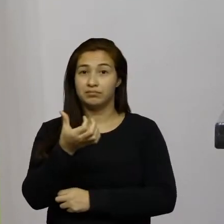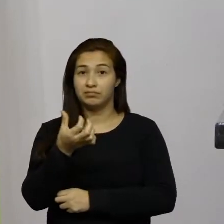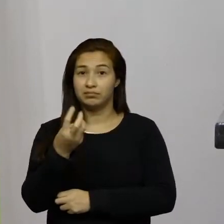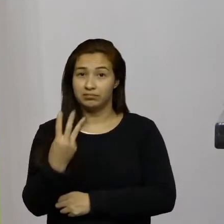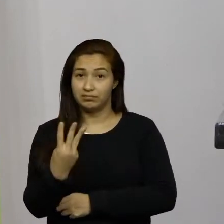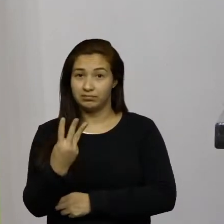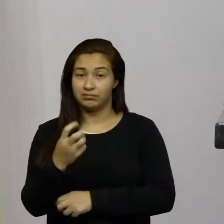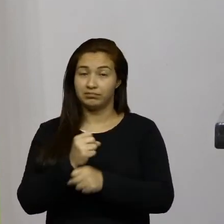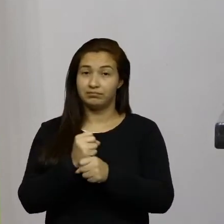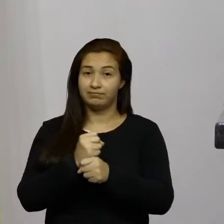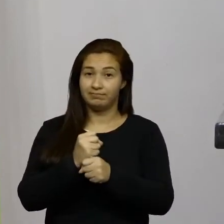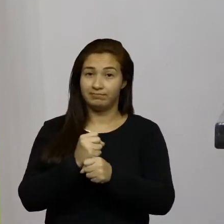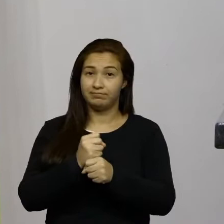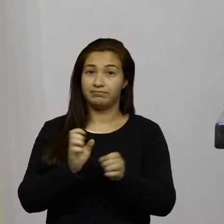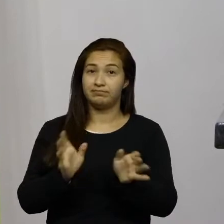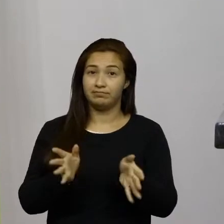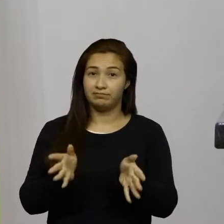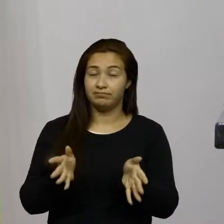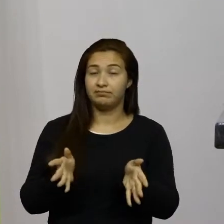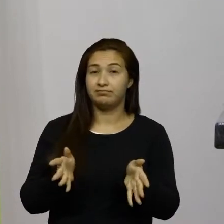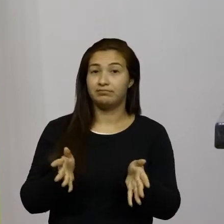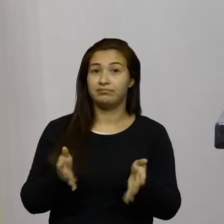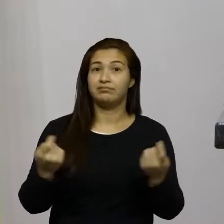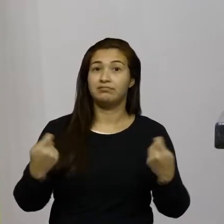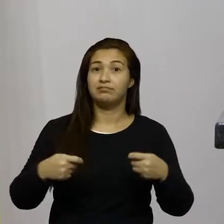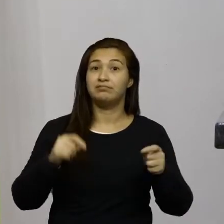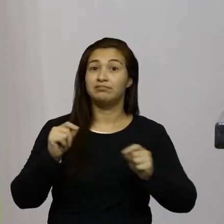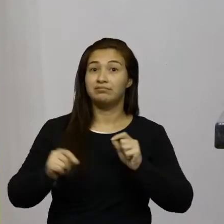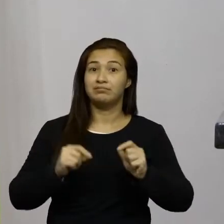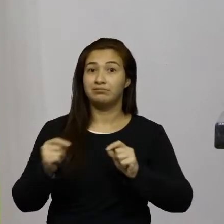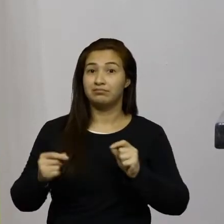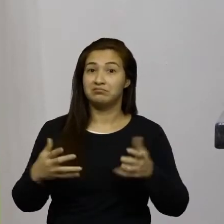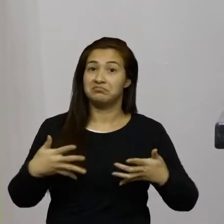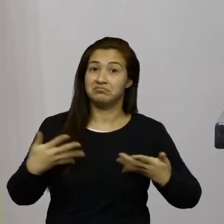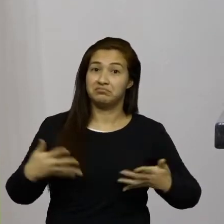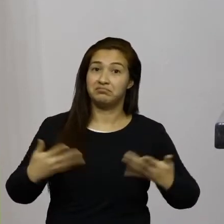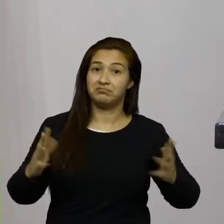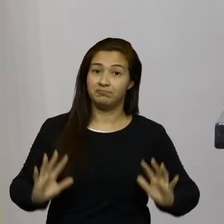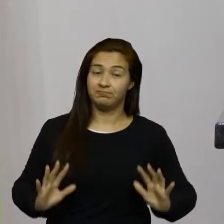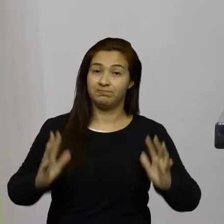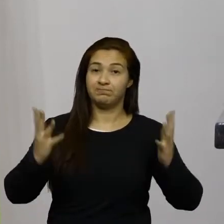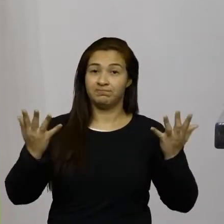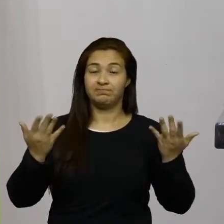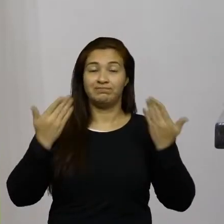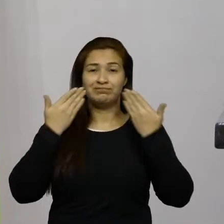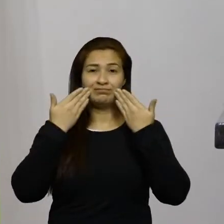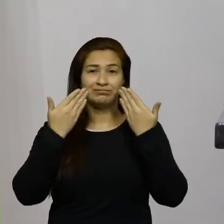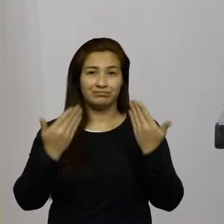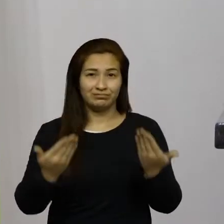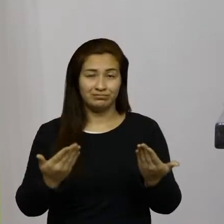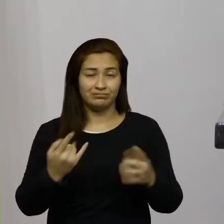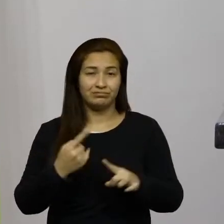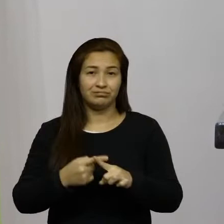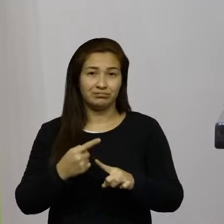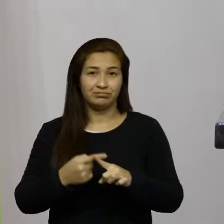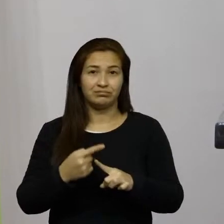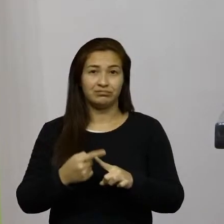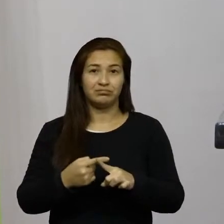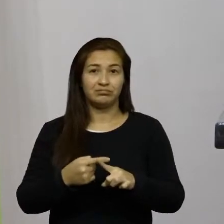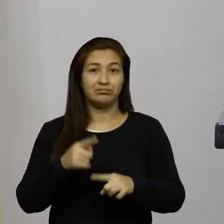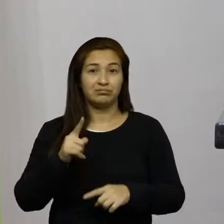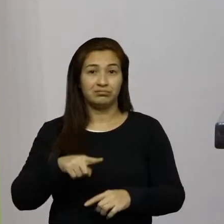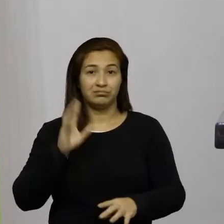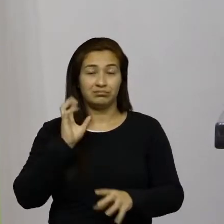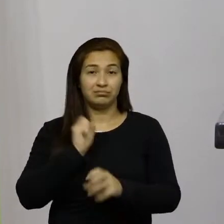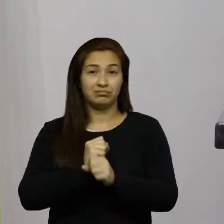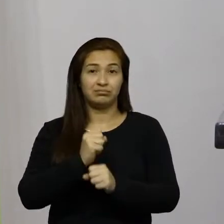temos que comemorar e evidenciar até porque falei 83